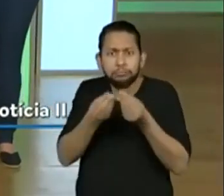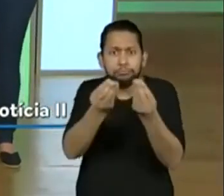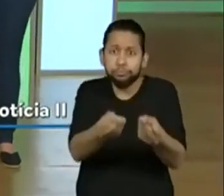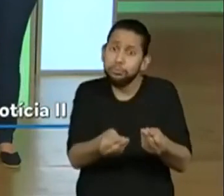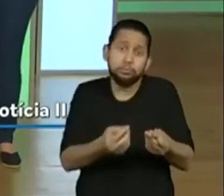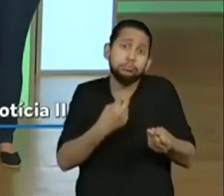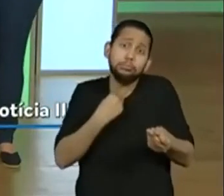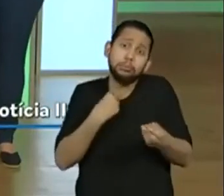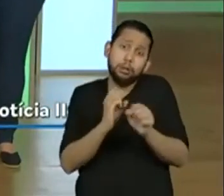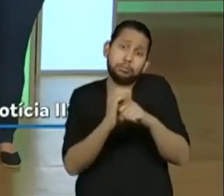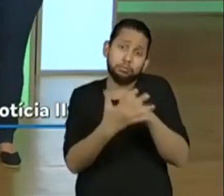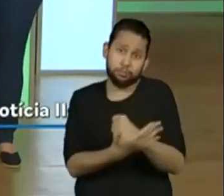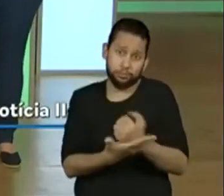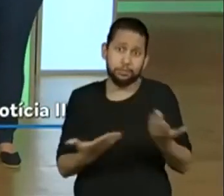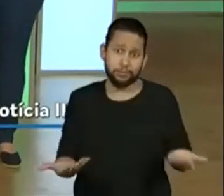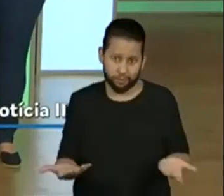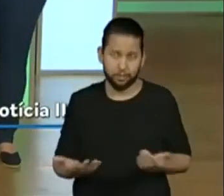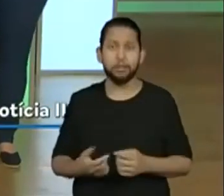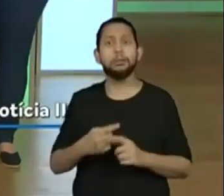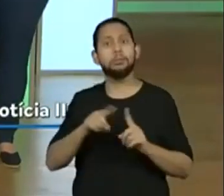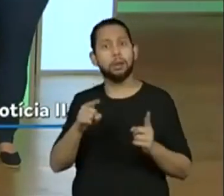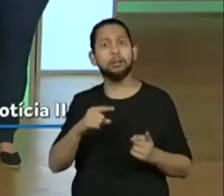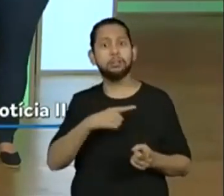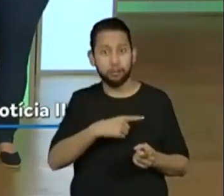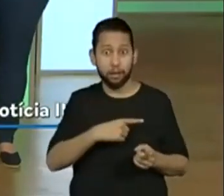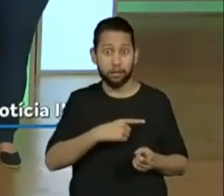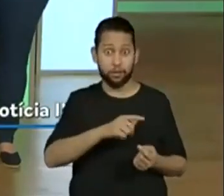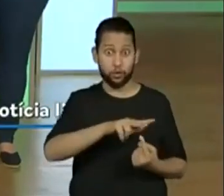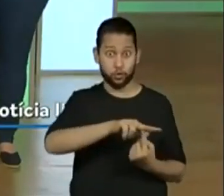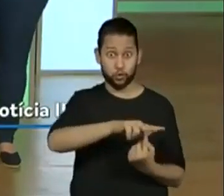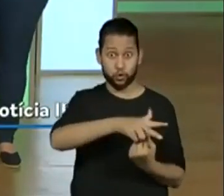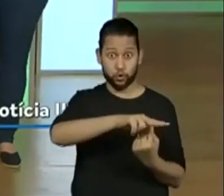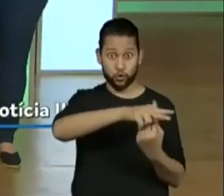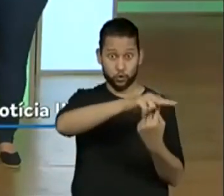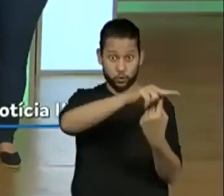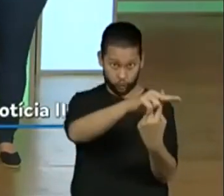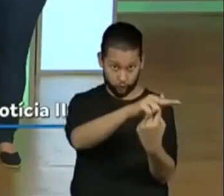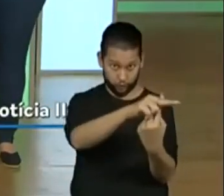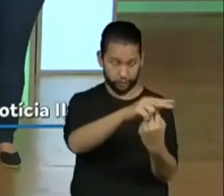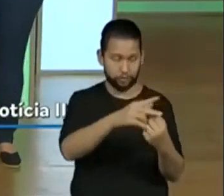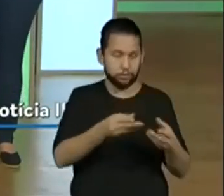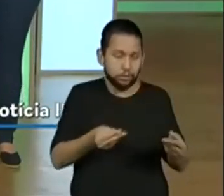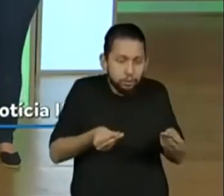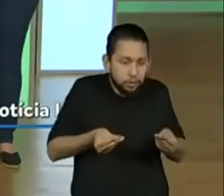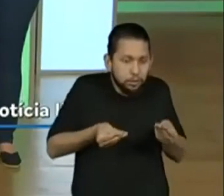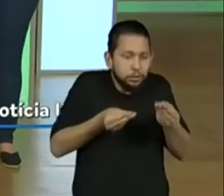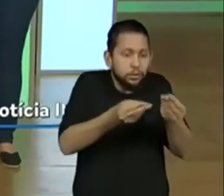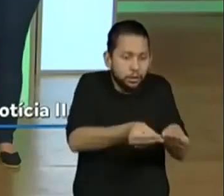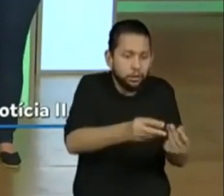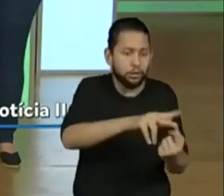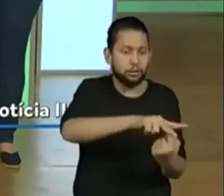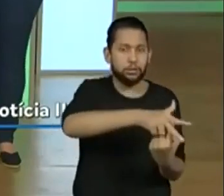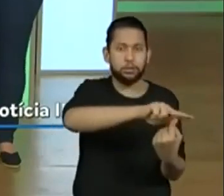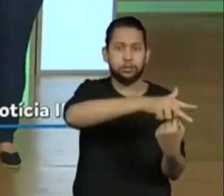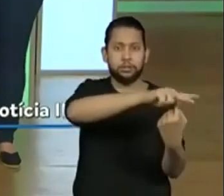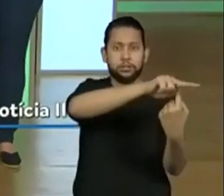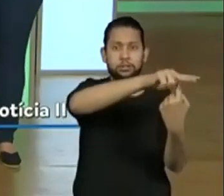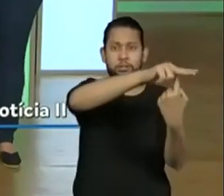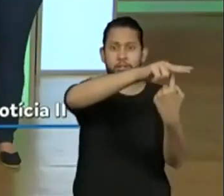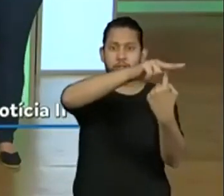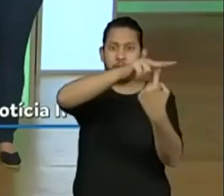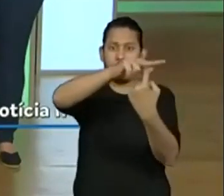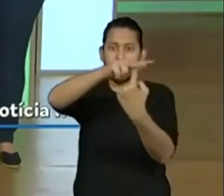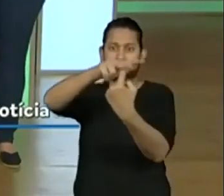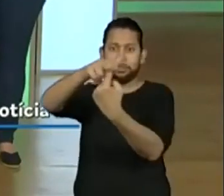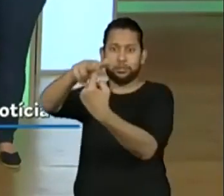pensa que ainda parece um pouco absurdo dentro do contexto, assim, né? Mas nós vimos que não é tão atual assim,